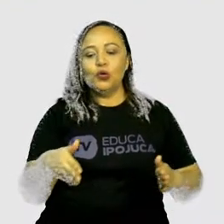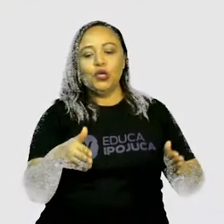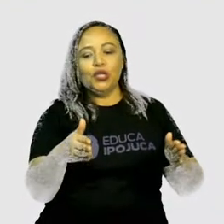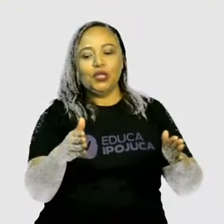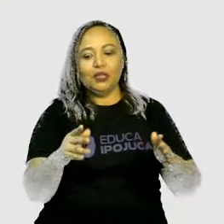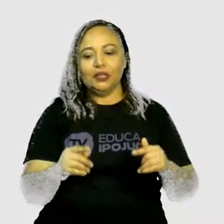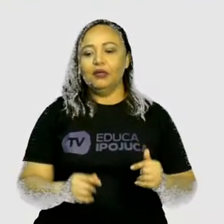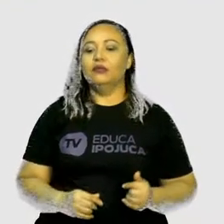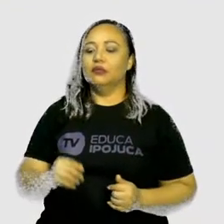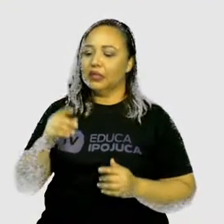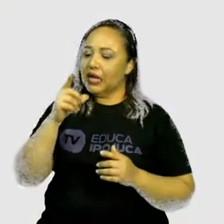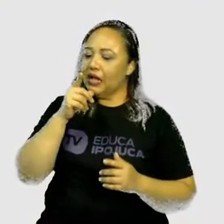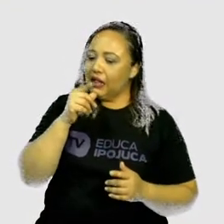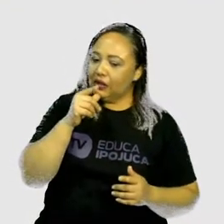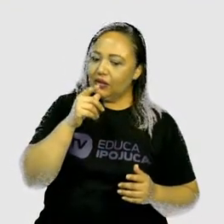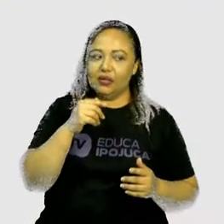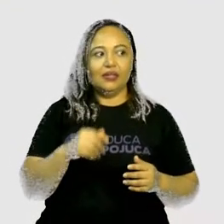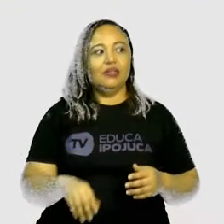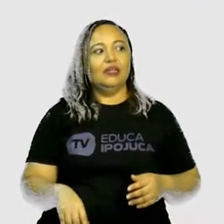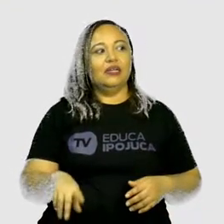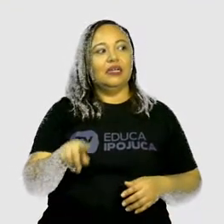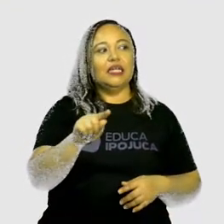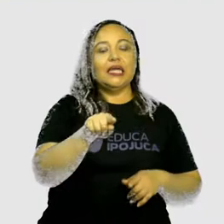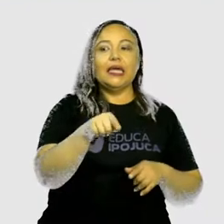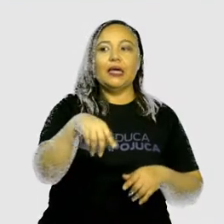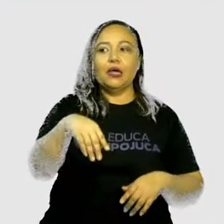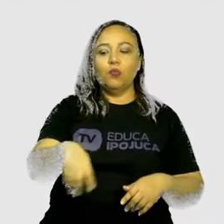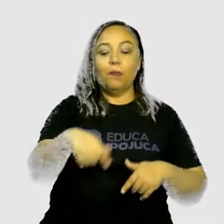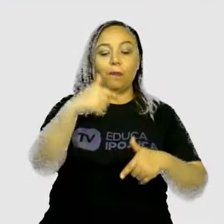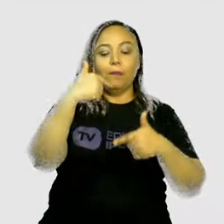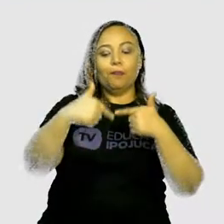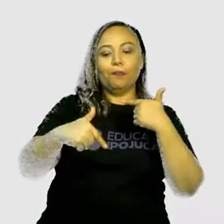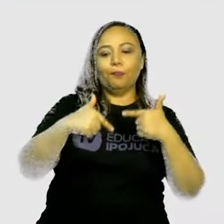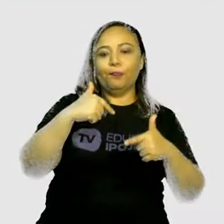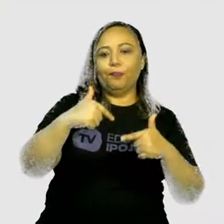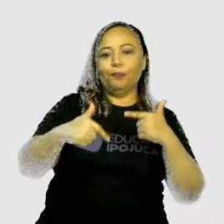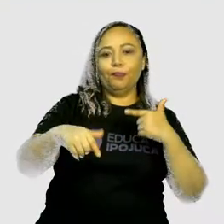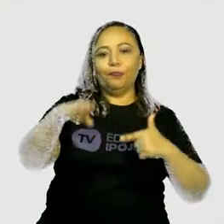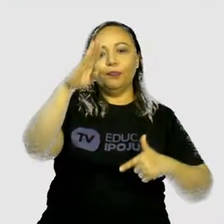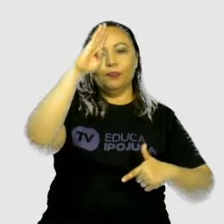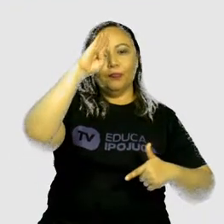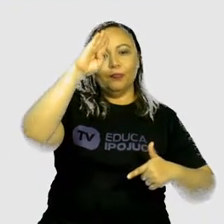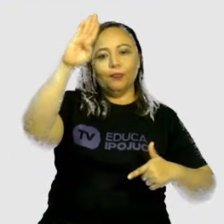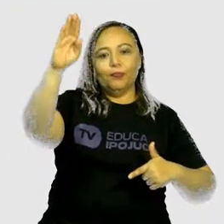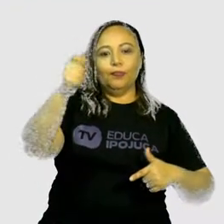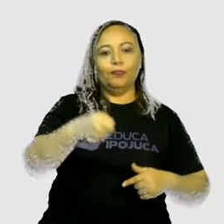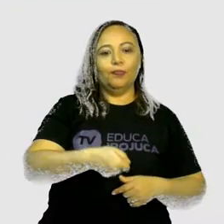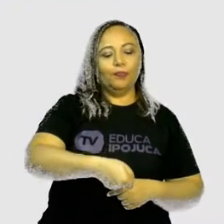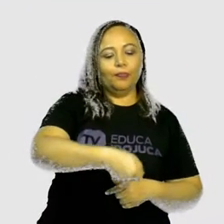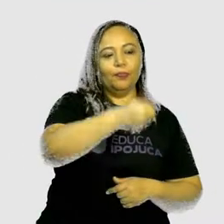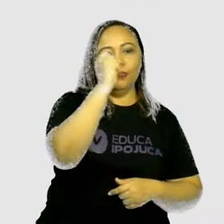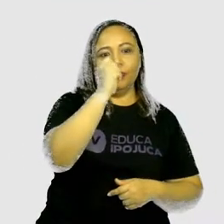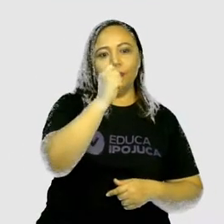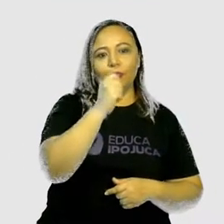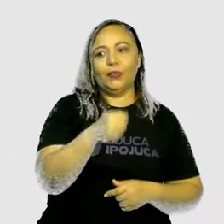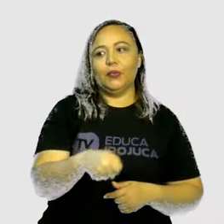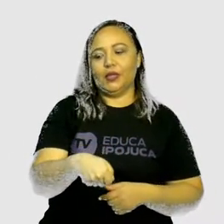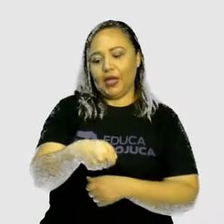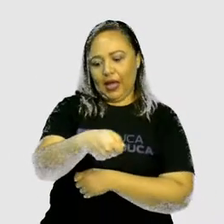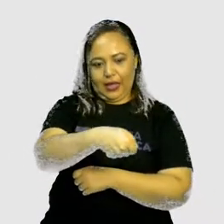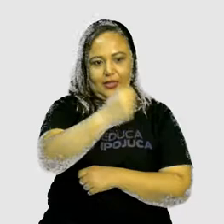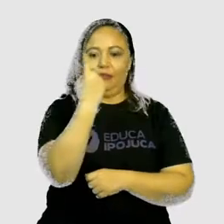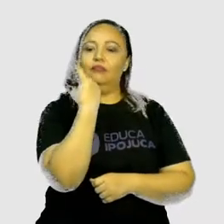e ela tem como atividade principal a pesca artesanal, tá certo?